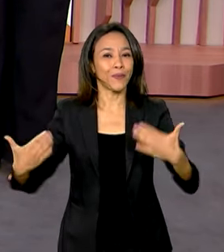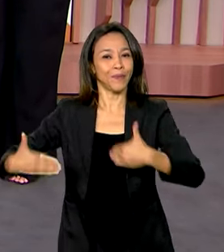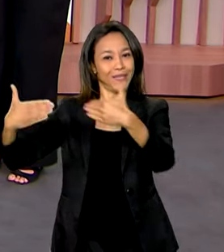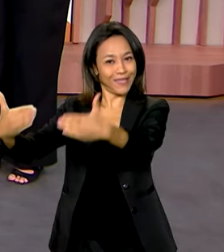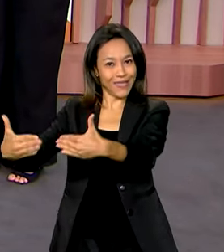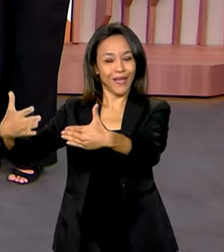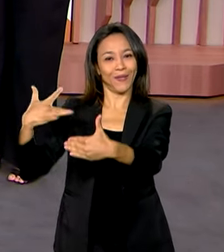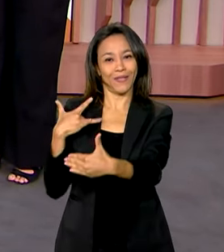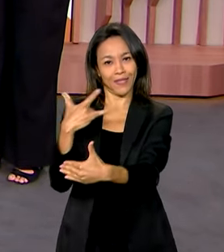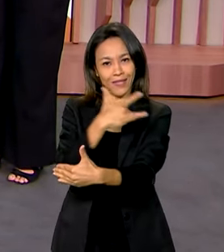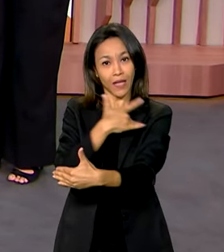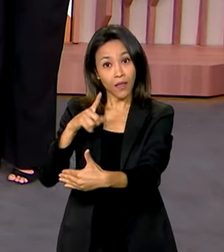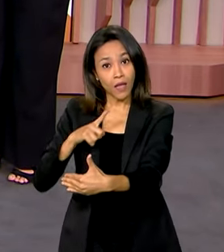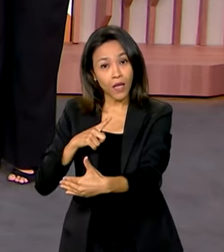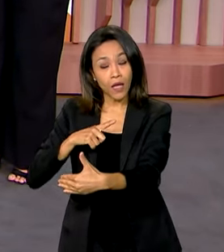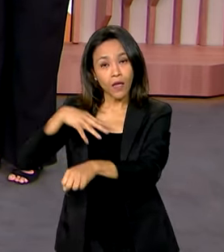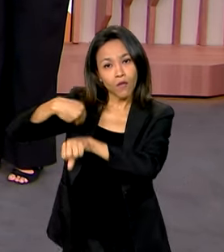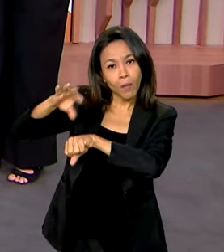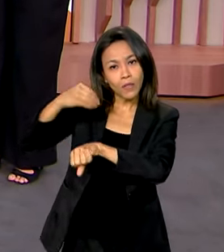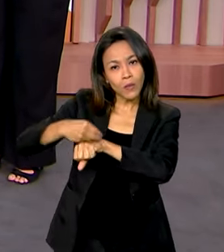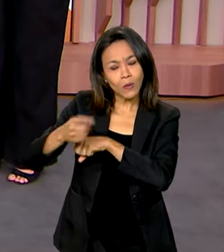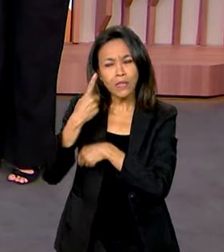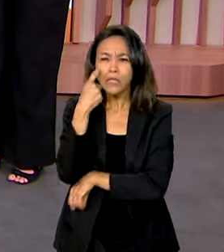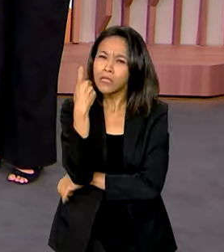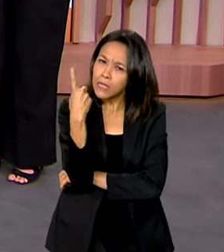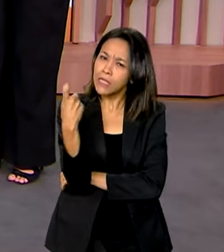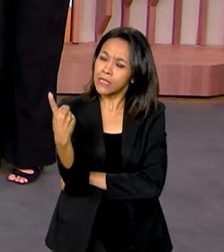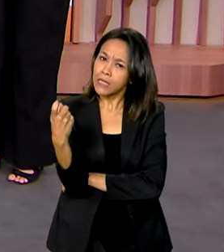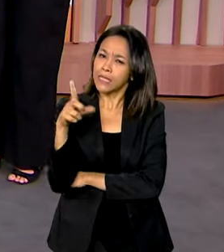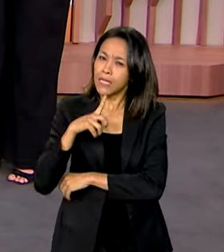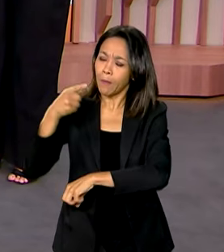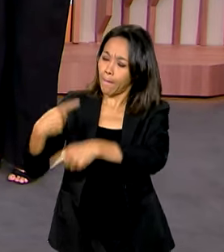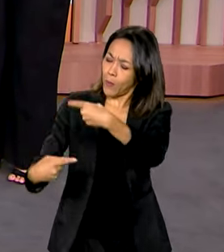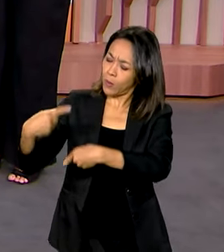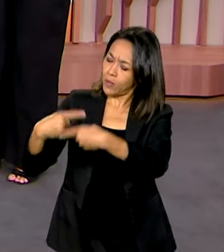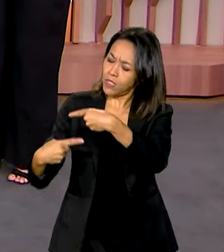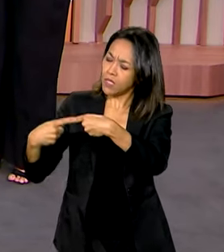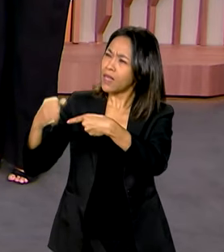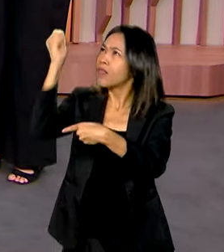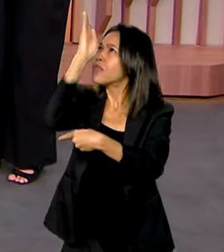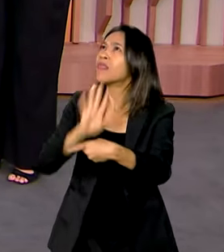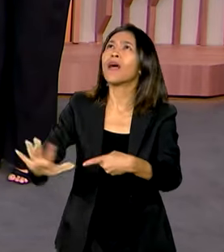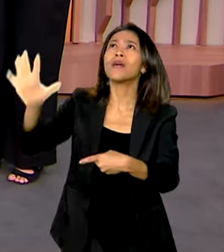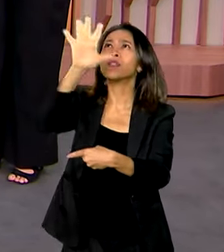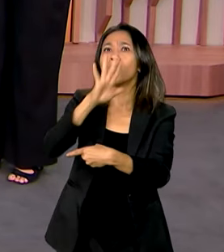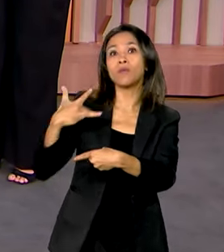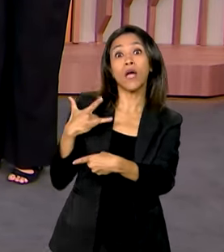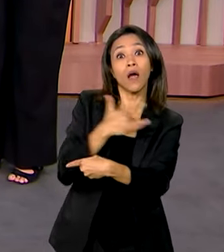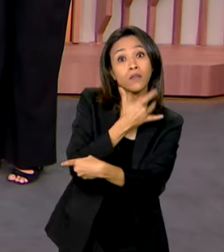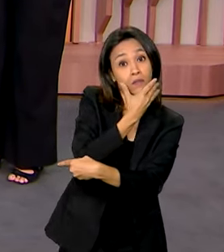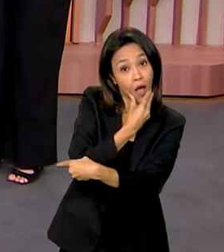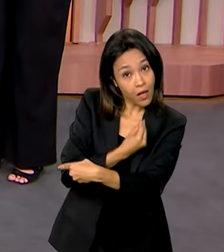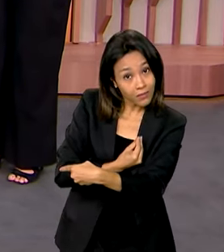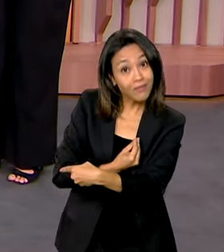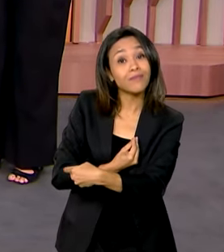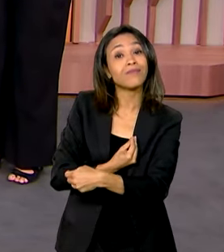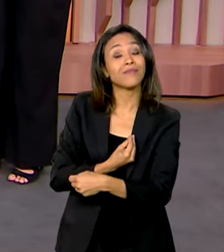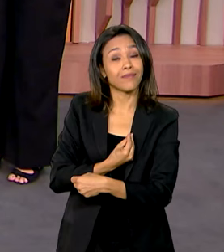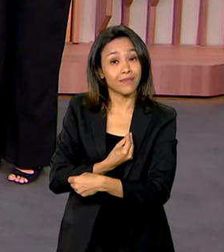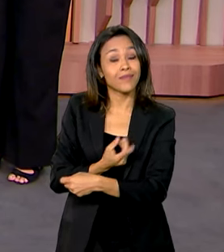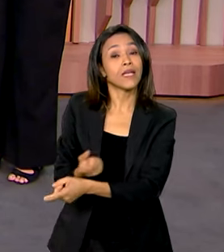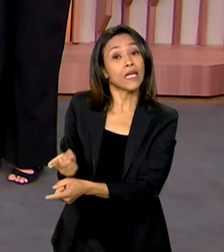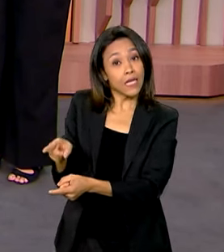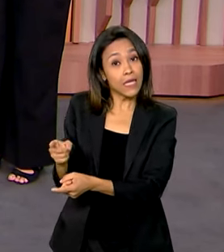dado interessante de que o Ministério tem a política nacional do homem, de saúde do homem. E aí o